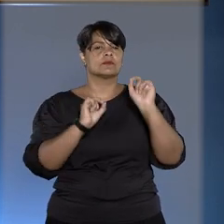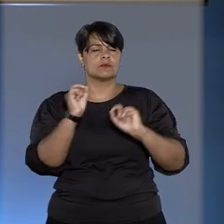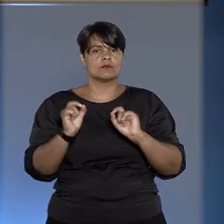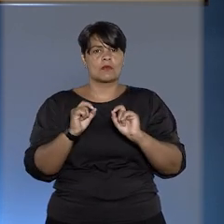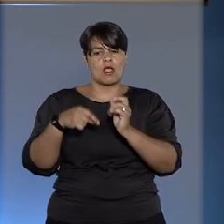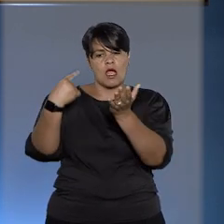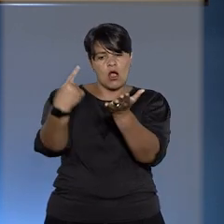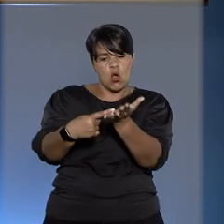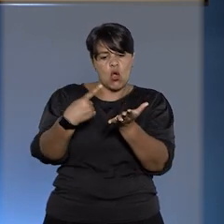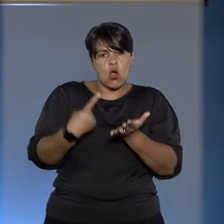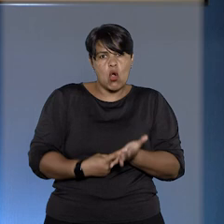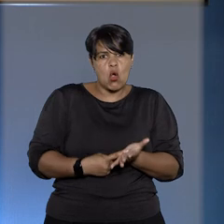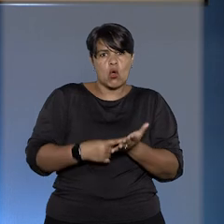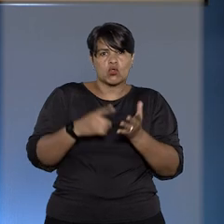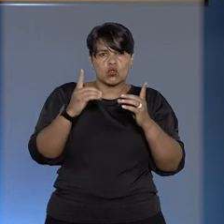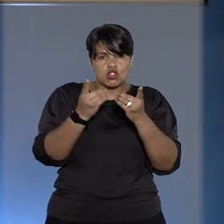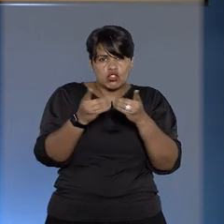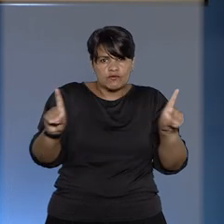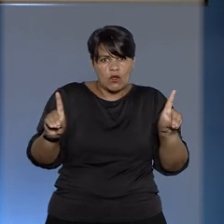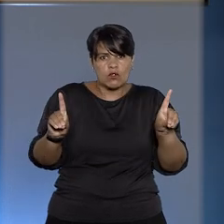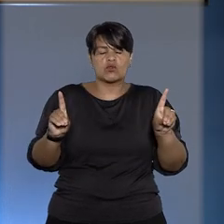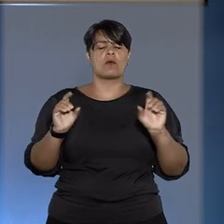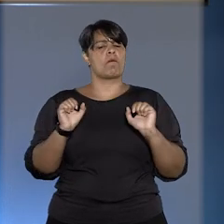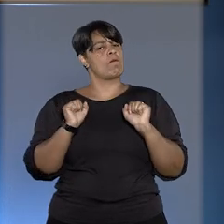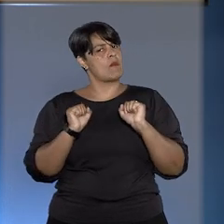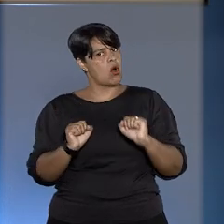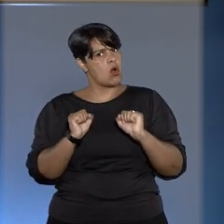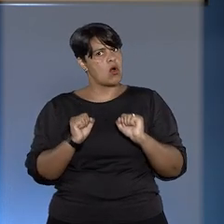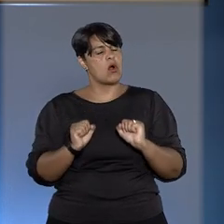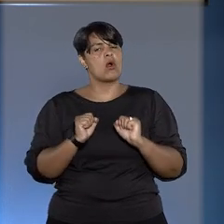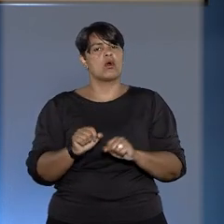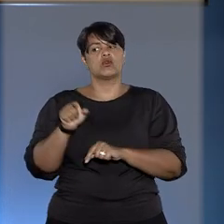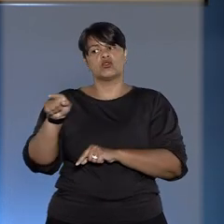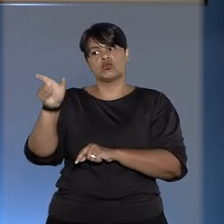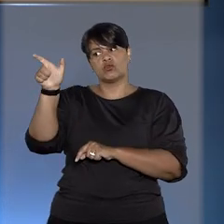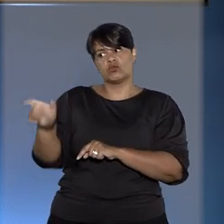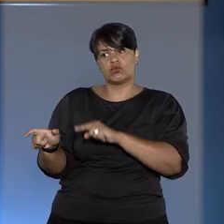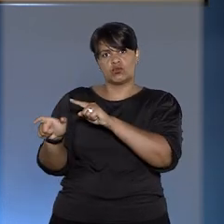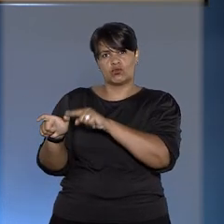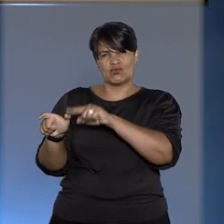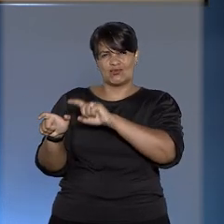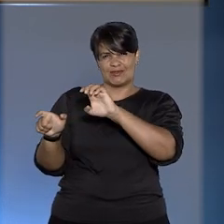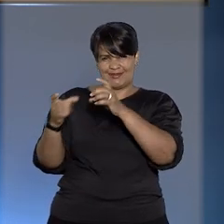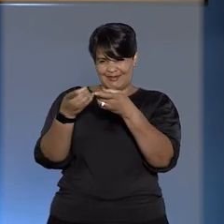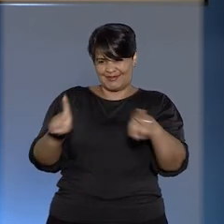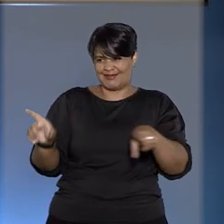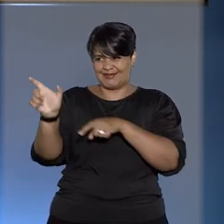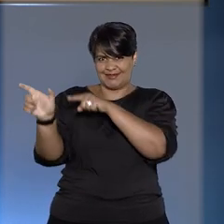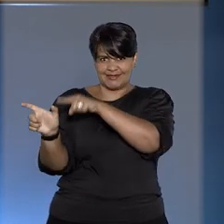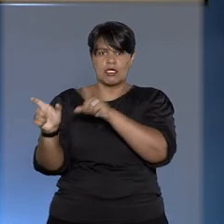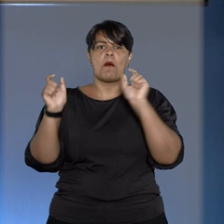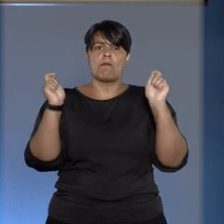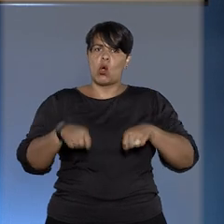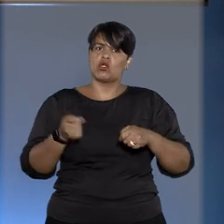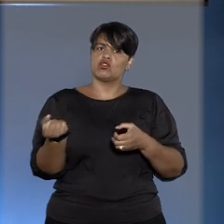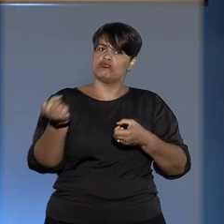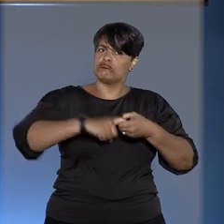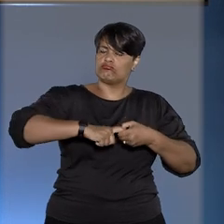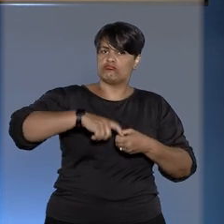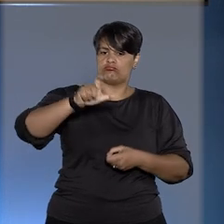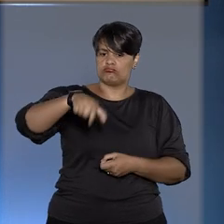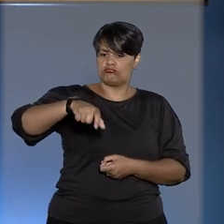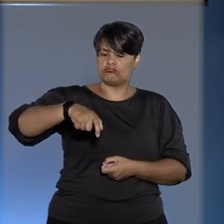celebrado em ação de divórcio, é possível manter ex-cônjuge como dependente em plano de saúde restrito a